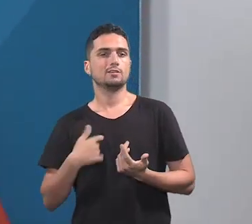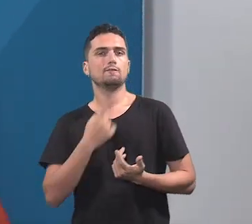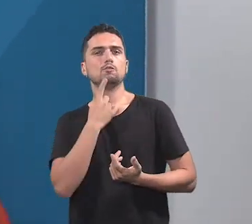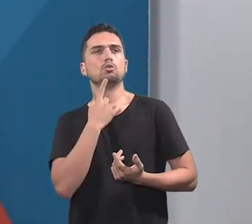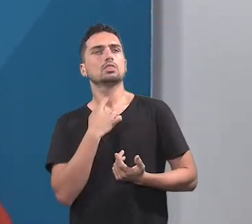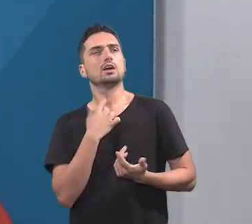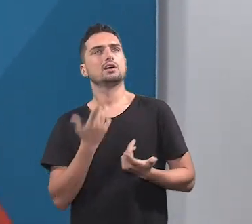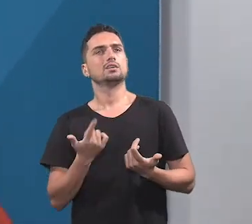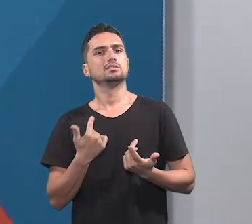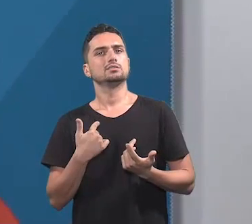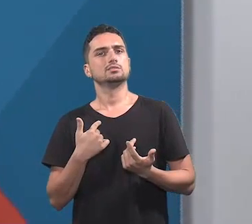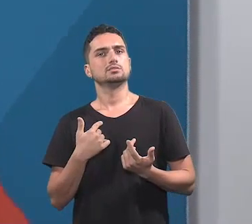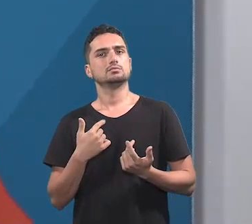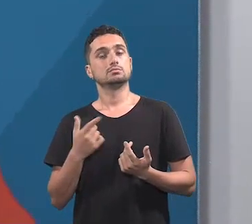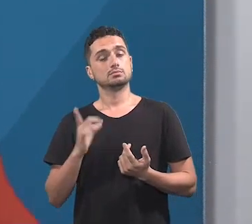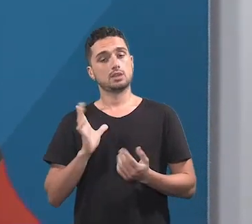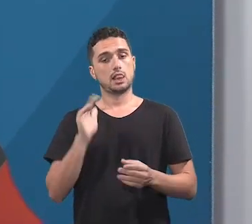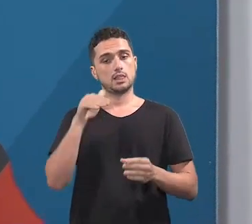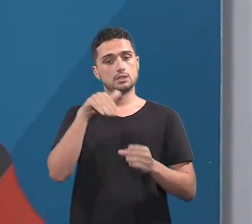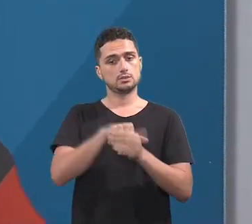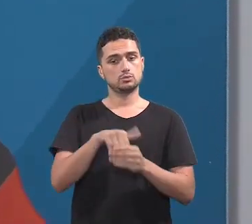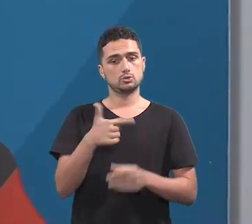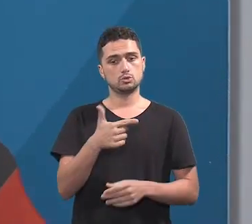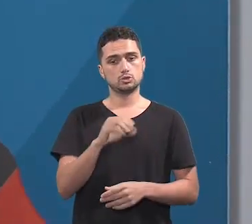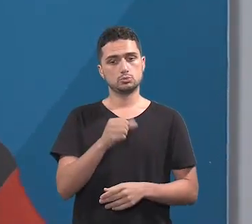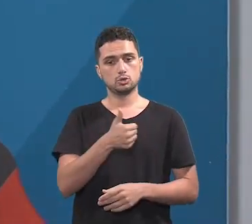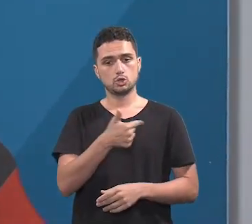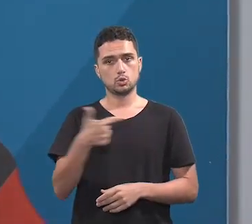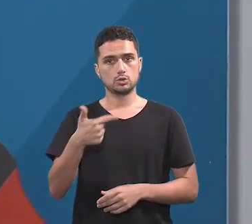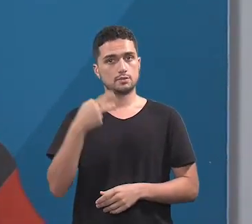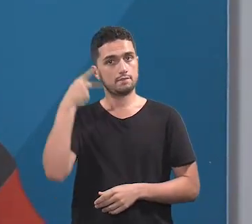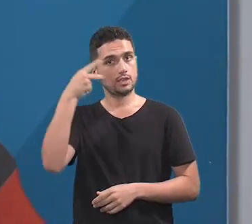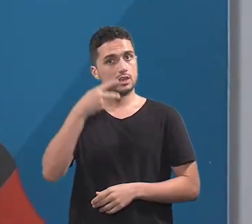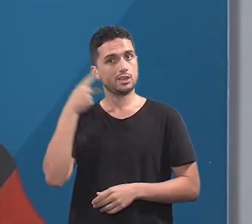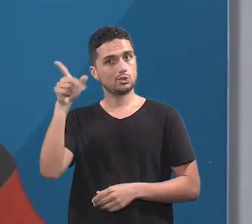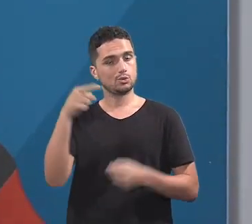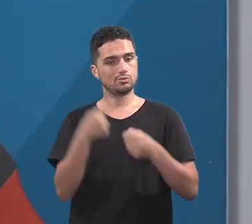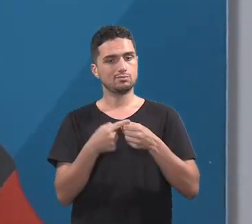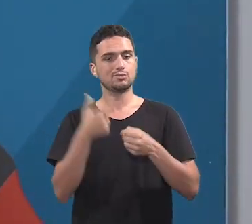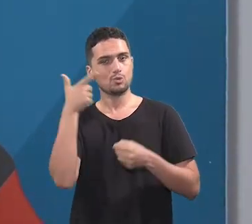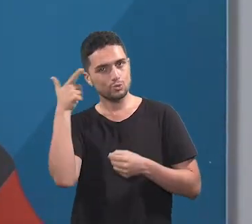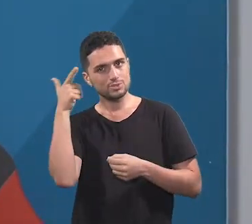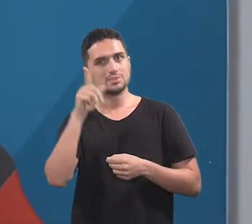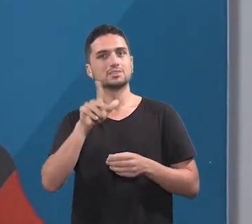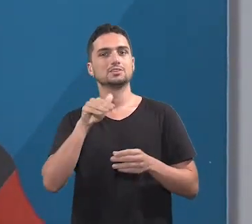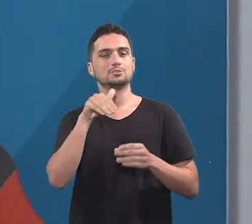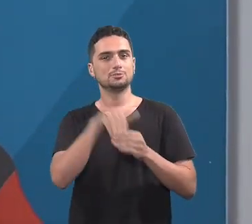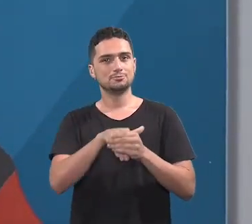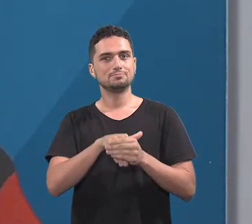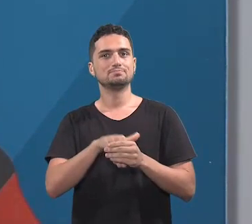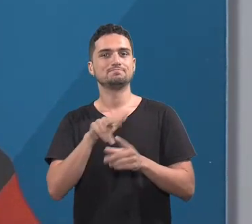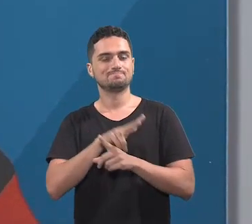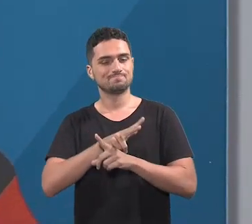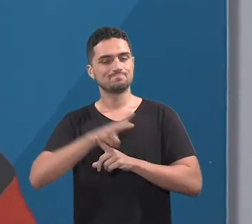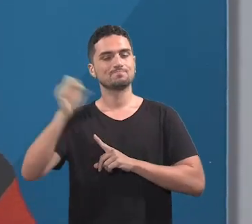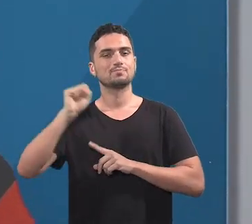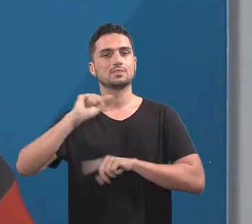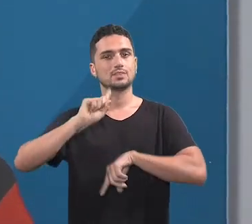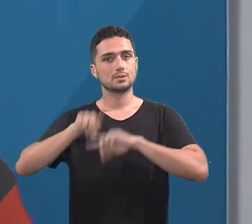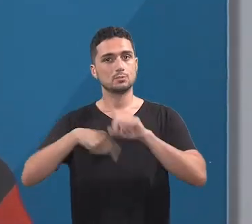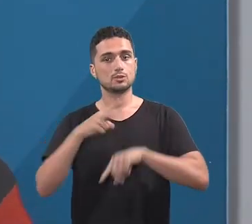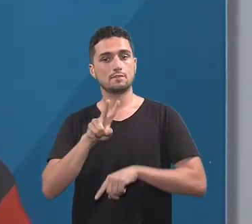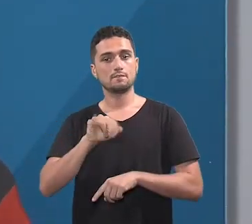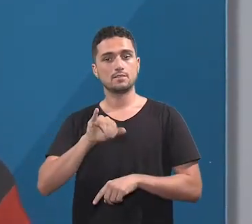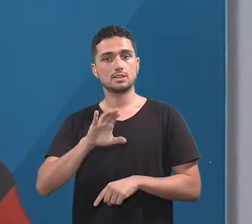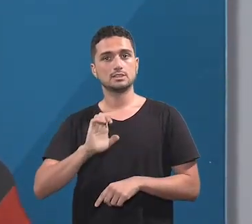a vontade. A gente concorreu à eleição em 2012 para a candidatura para vereador, ganhamos. Depois fomos convidados para ser vice-prefeito